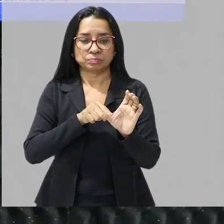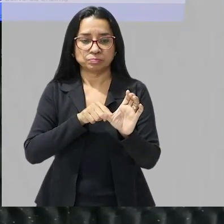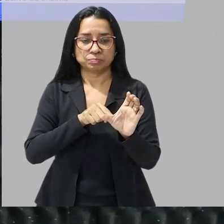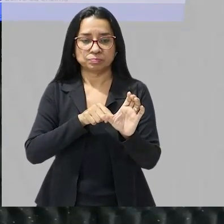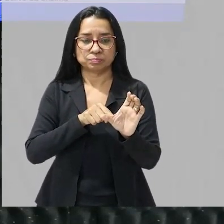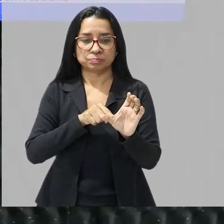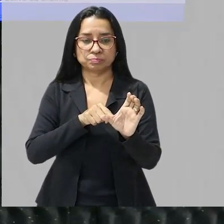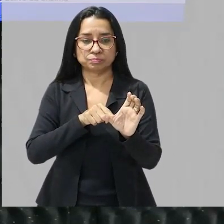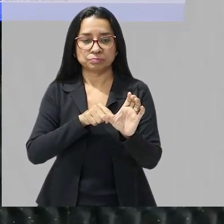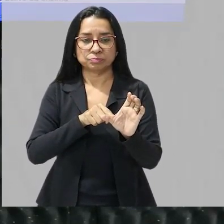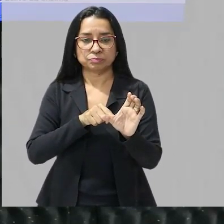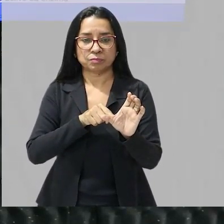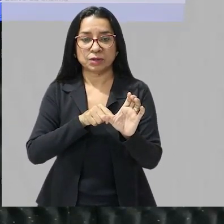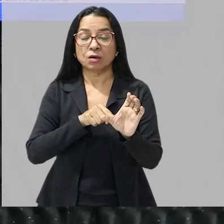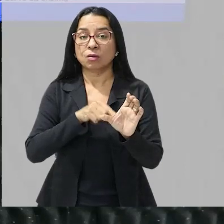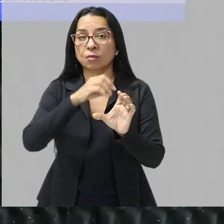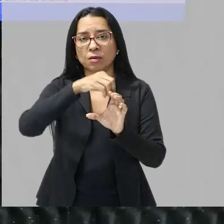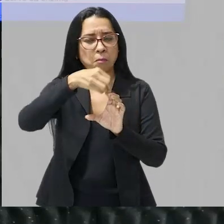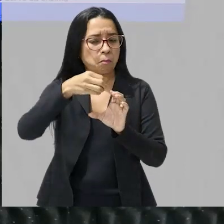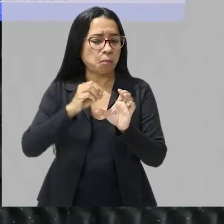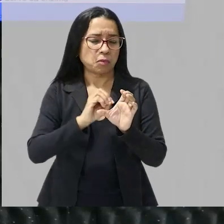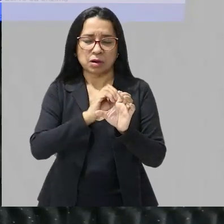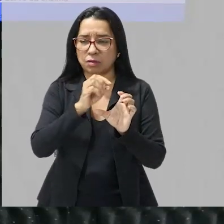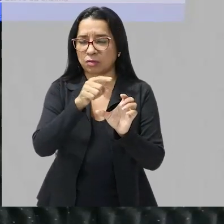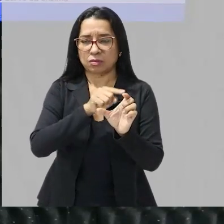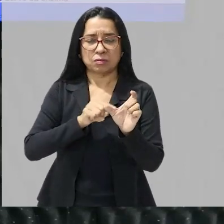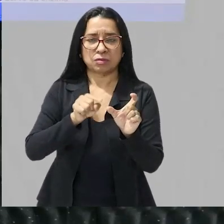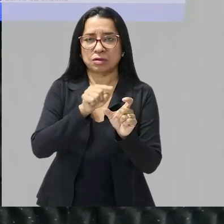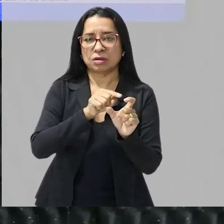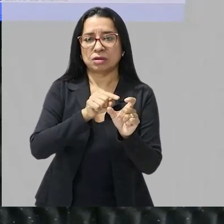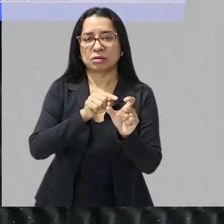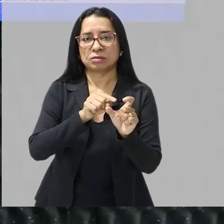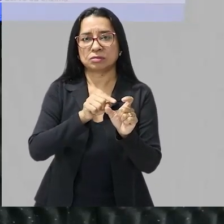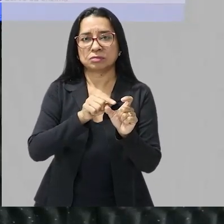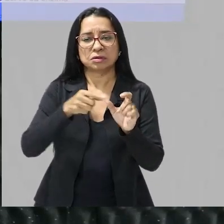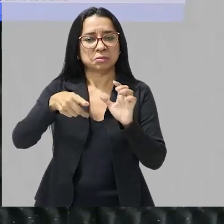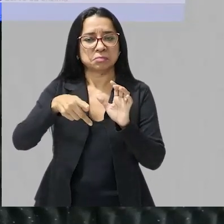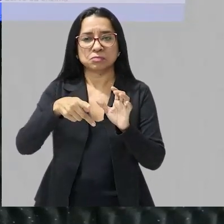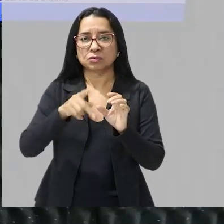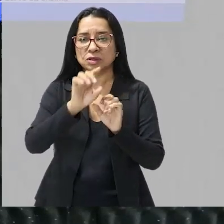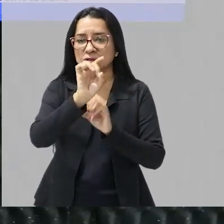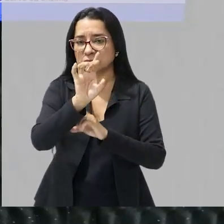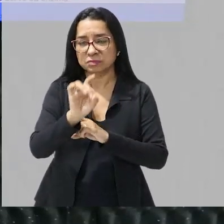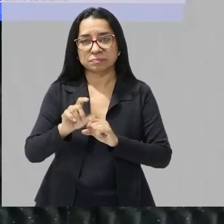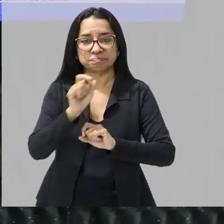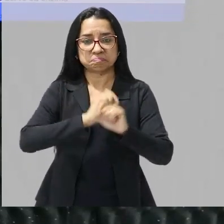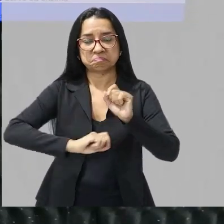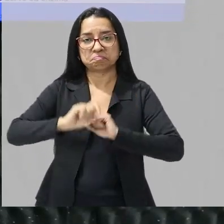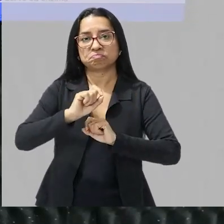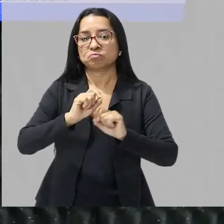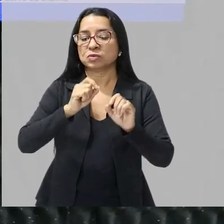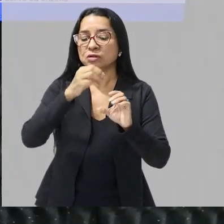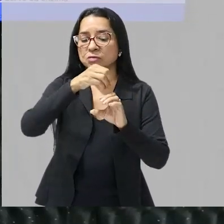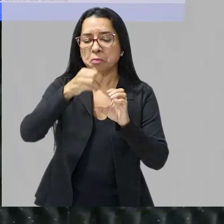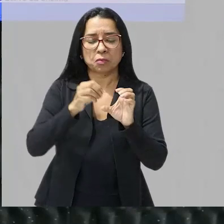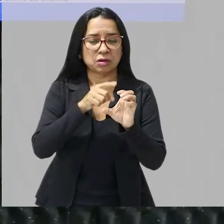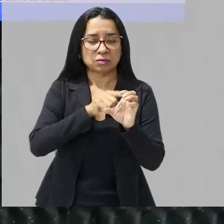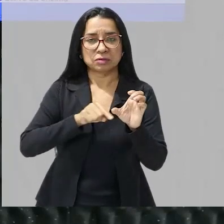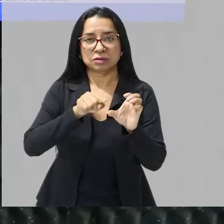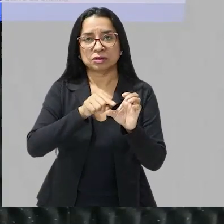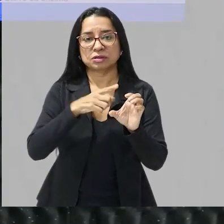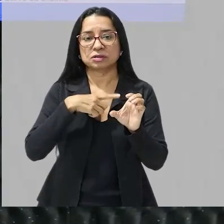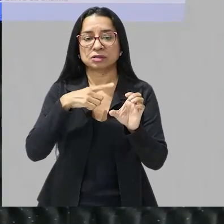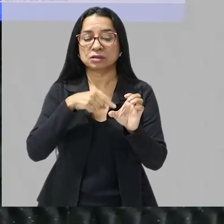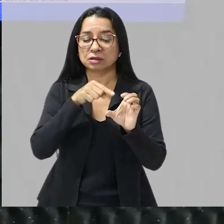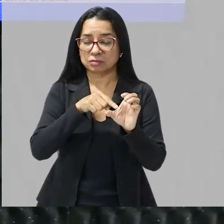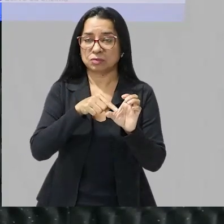esse substrato é uma molécula qualquer tá certo? a gente não está especificando que molécula é essa então nós temos uma molécula que vai